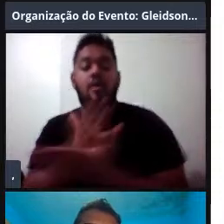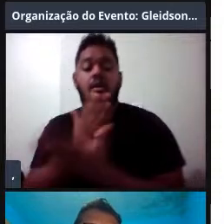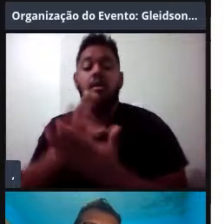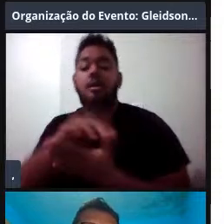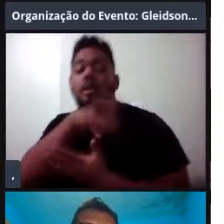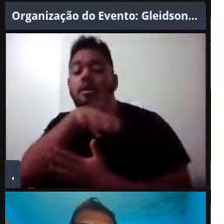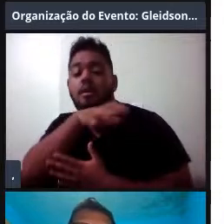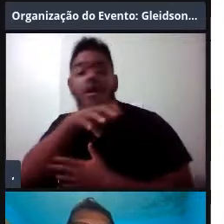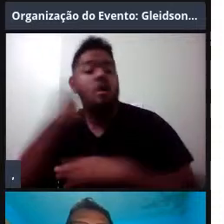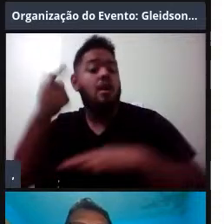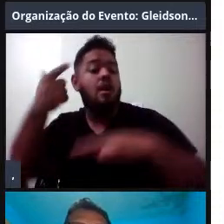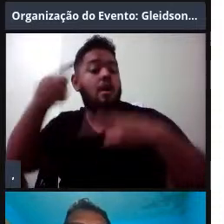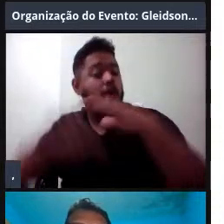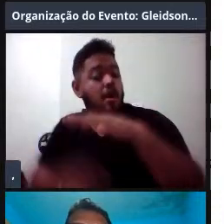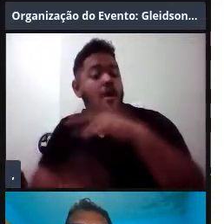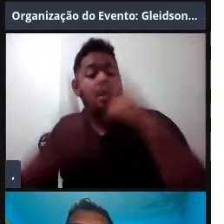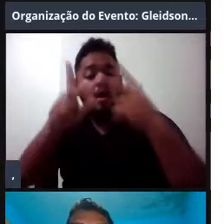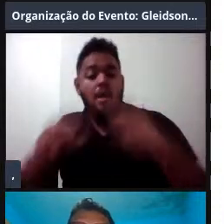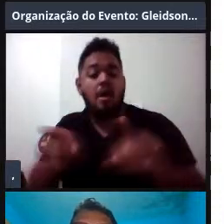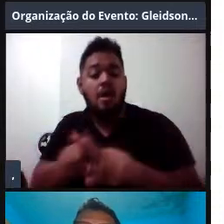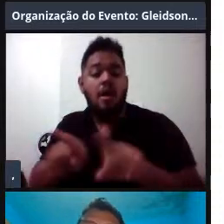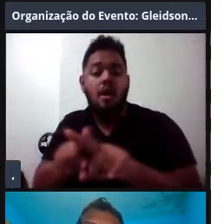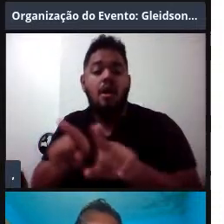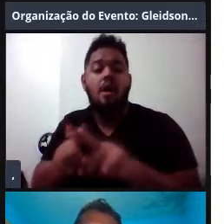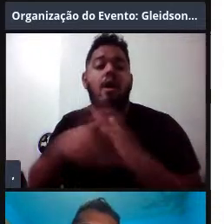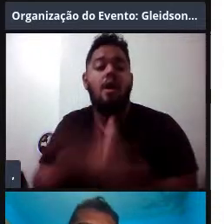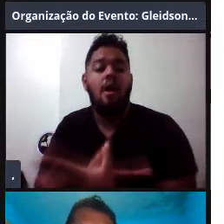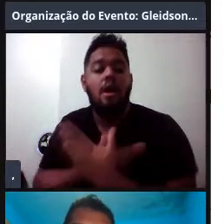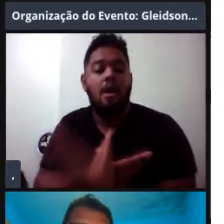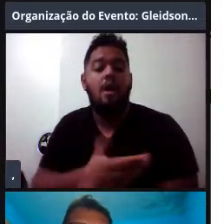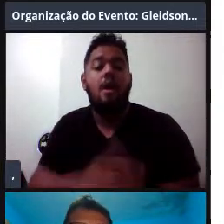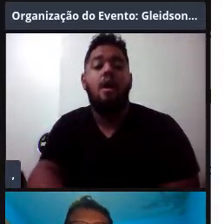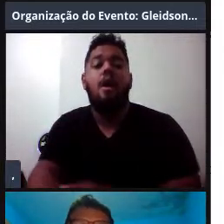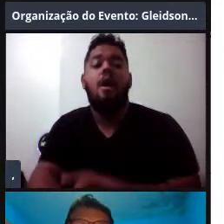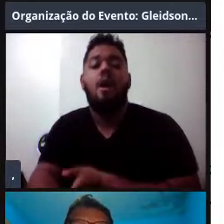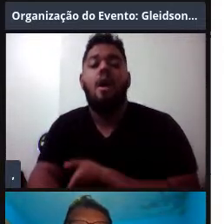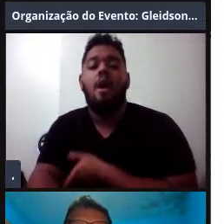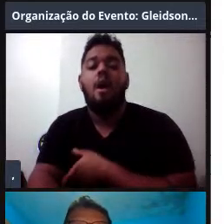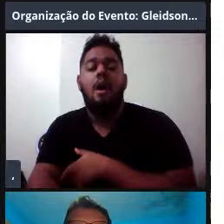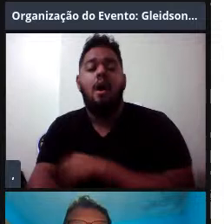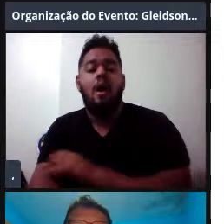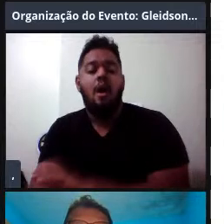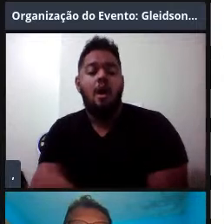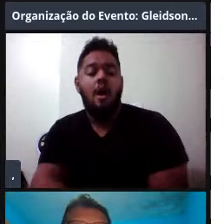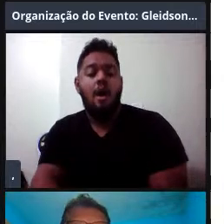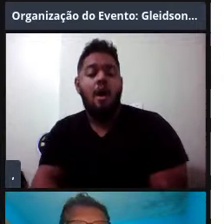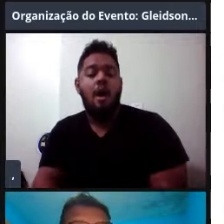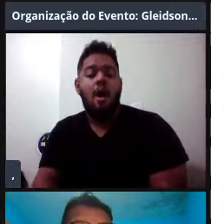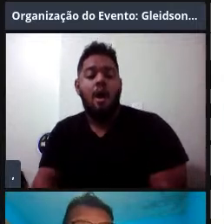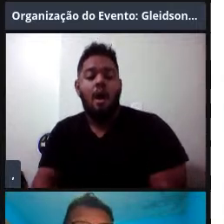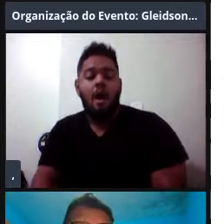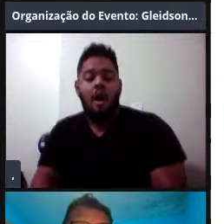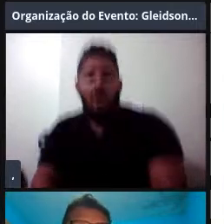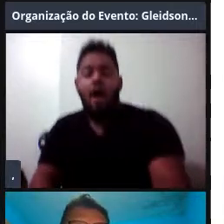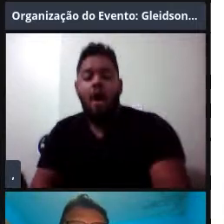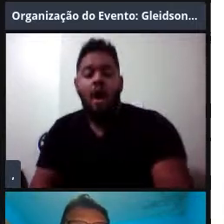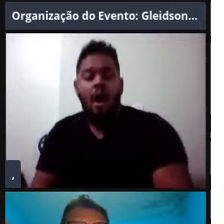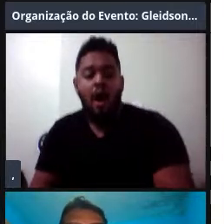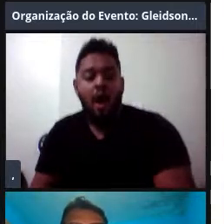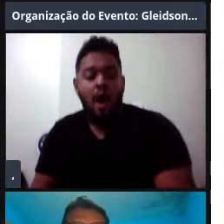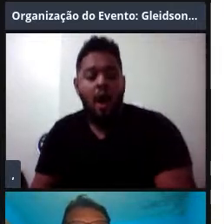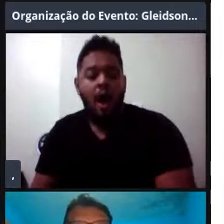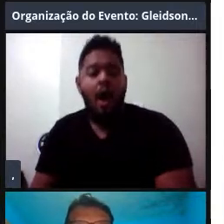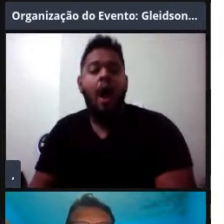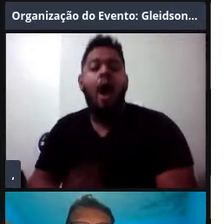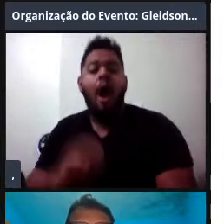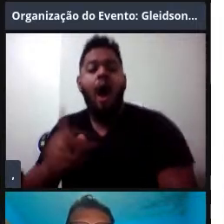profundamente como as baleias bicudas, aqui eu já ficava em rostros, a baleia bicuda de Uvier, ou mesmo animais que têm